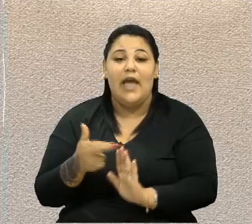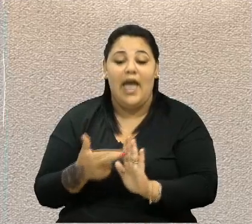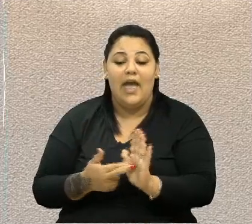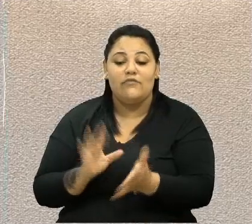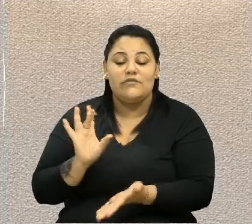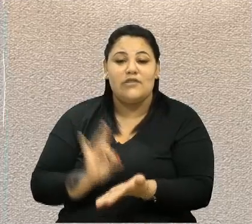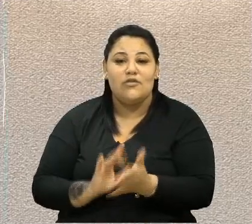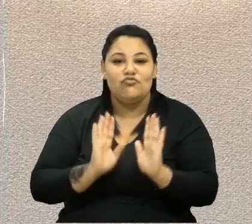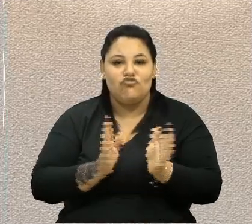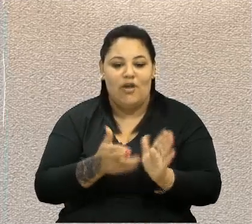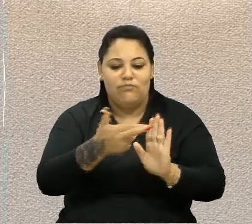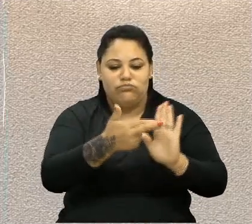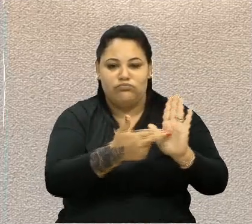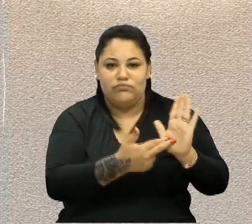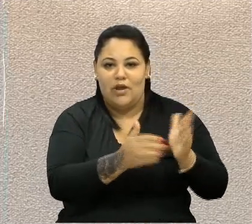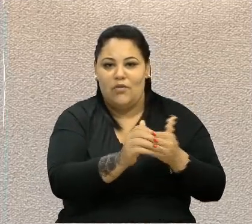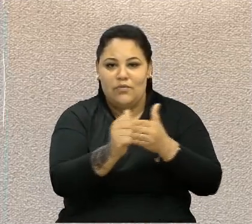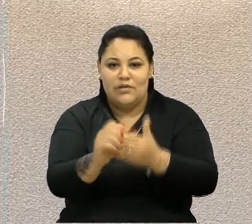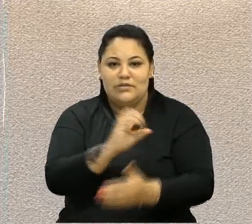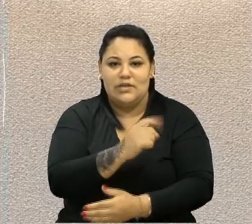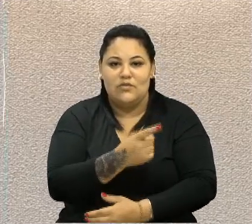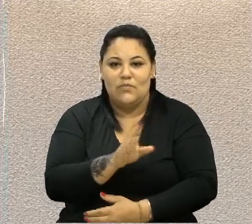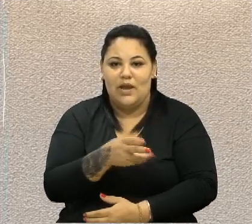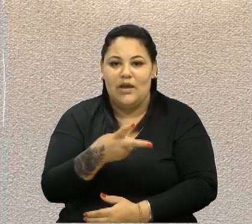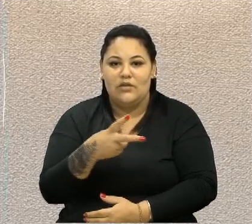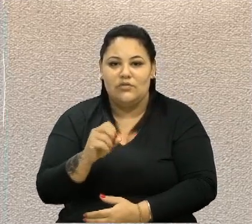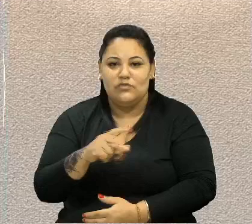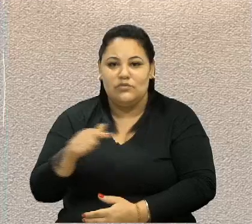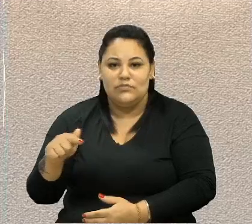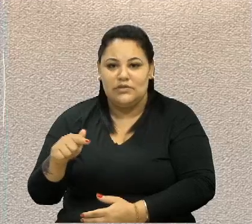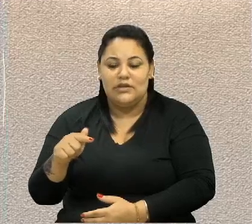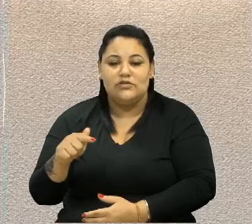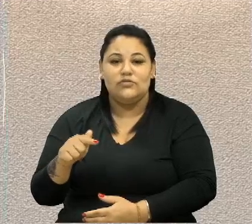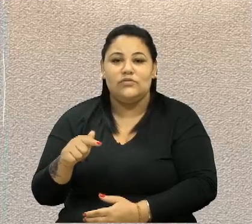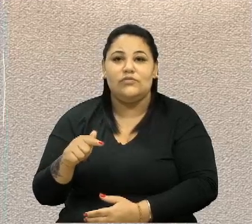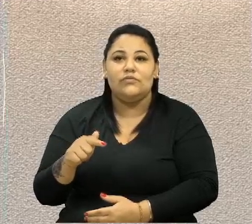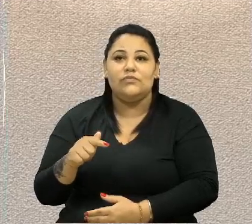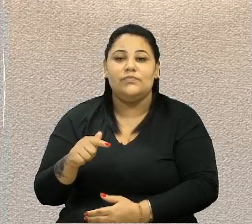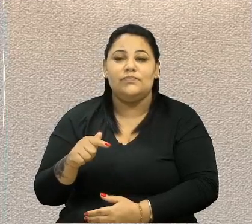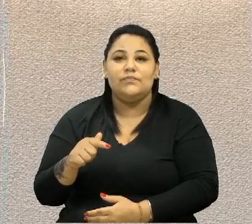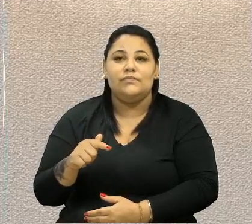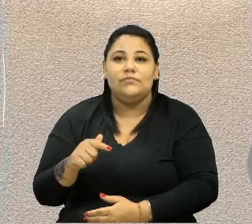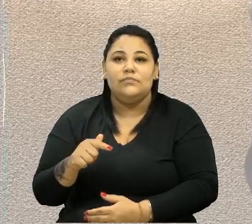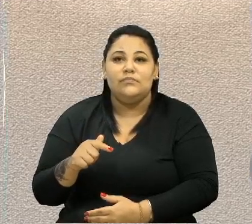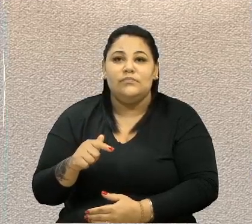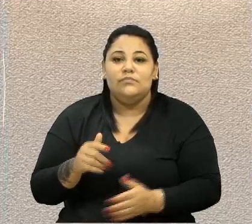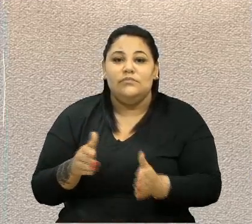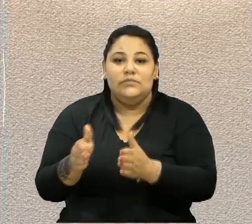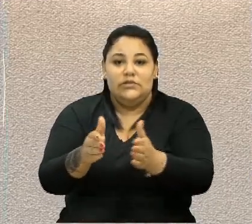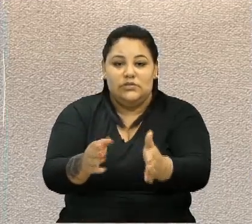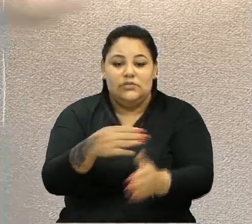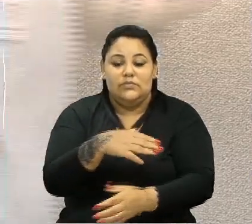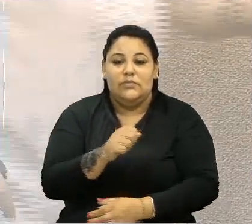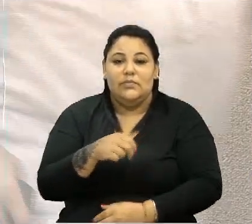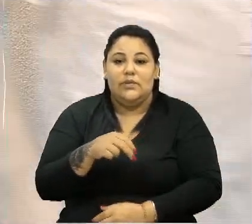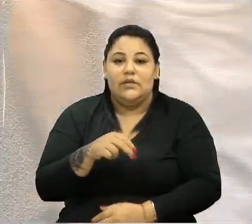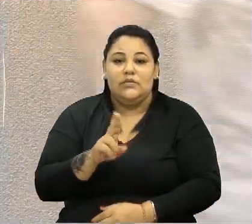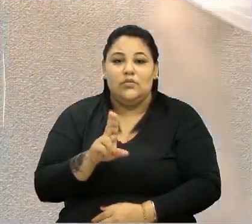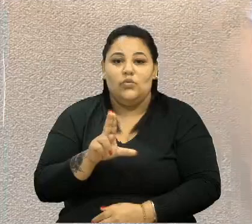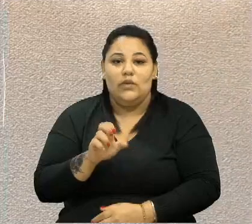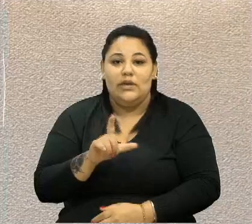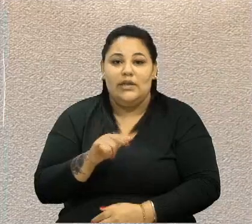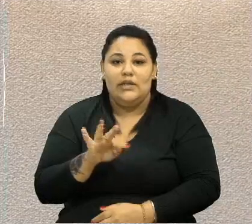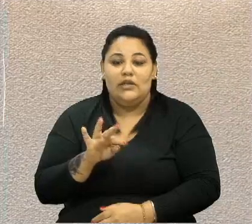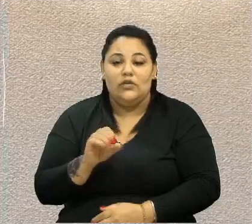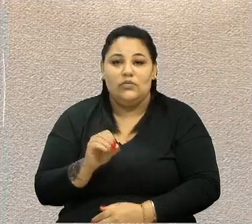Instrução Normativa 01-2007, com o nome de Estrada Municipal Manoelito Carlos Savaris, consta